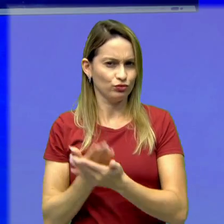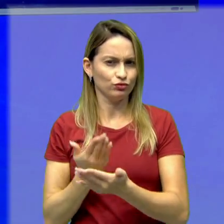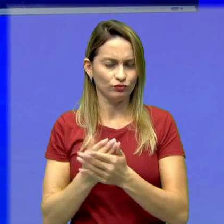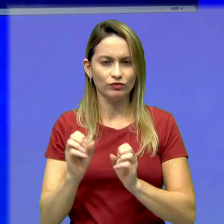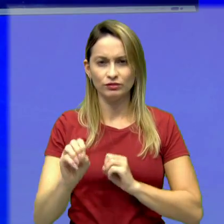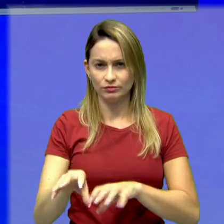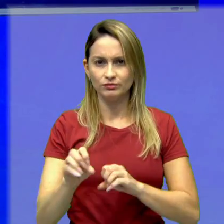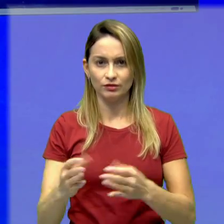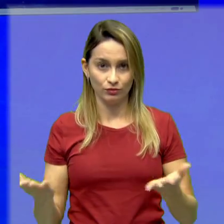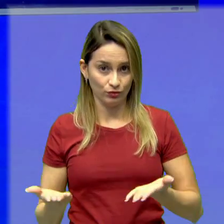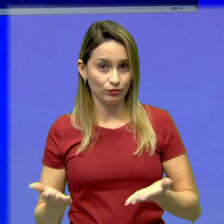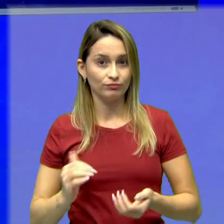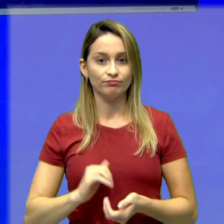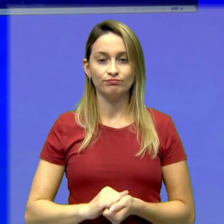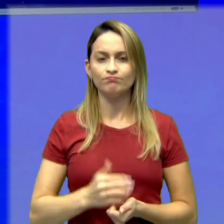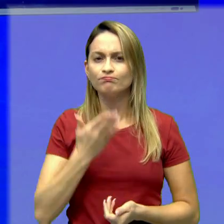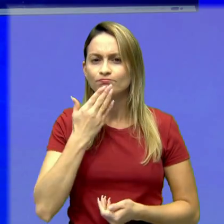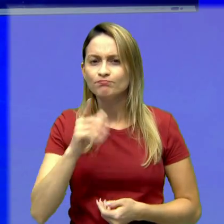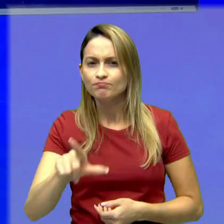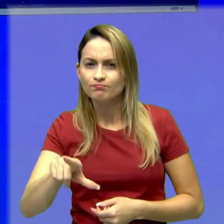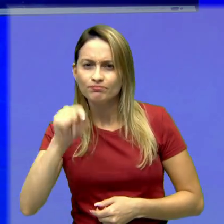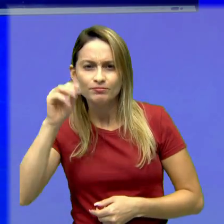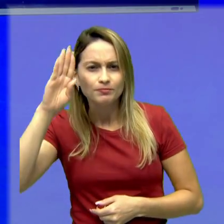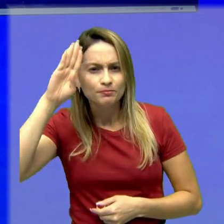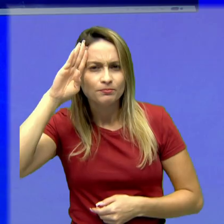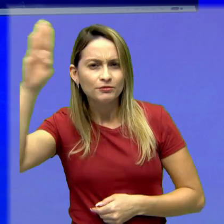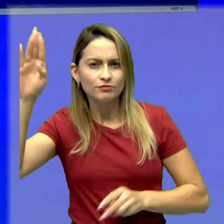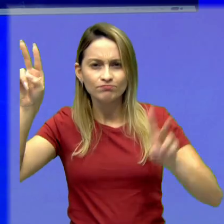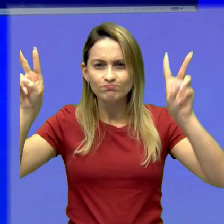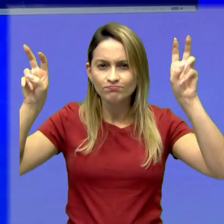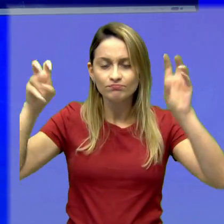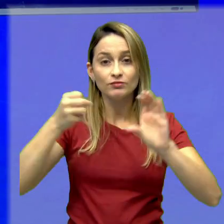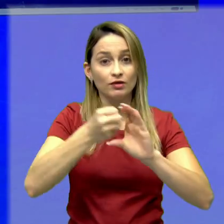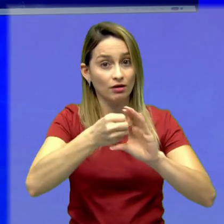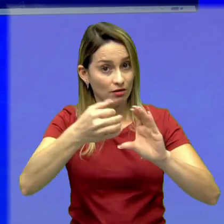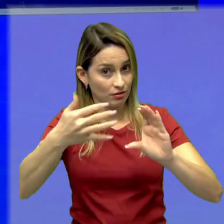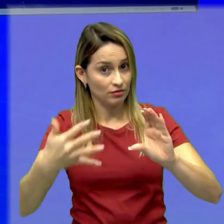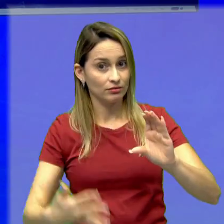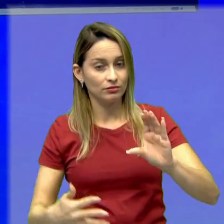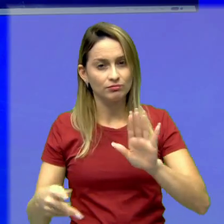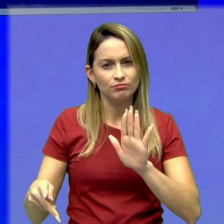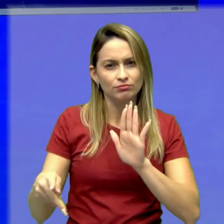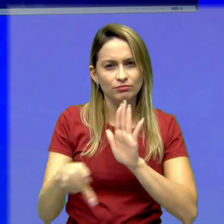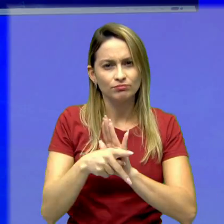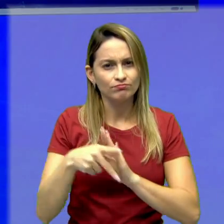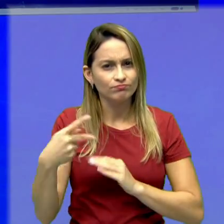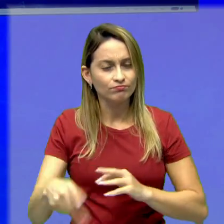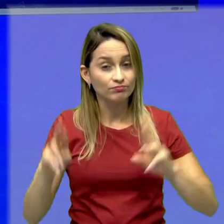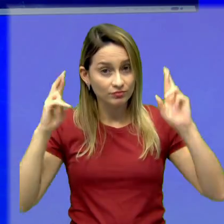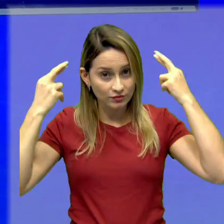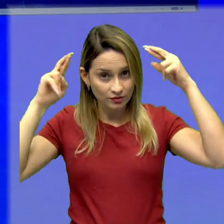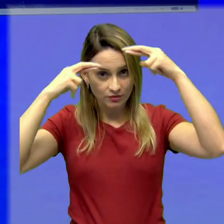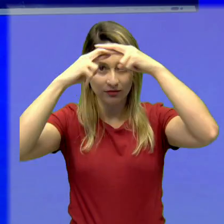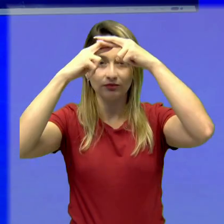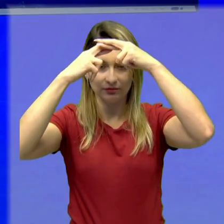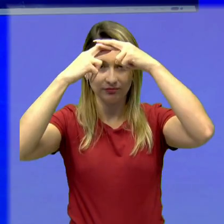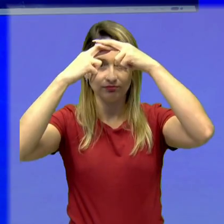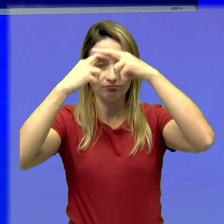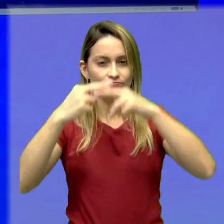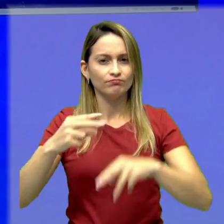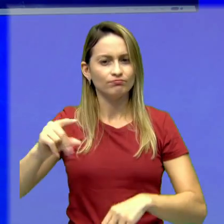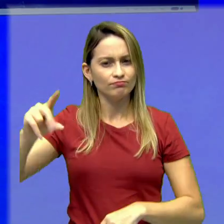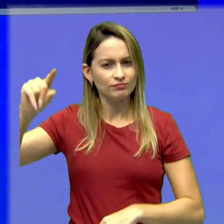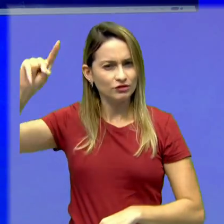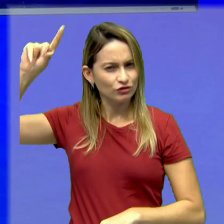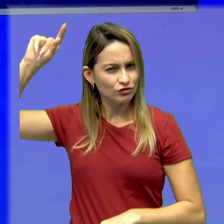oportunidade. Então separei os principais temas, os principais aspectos e características da Grécia